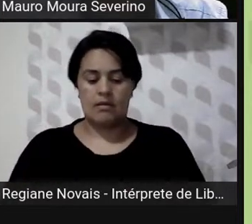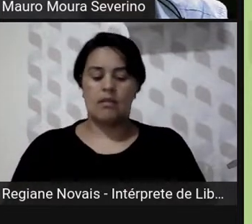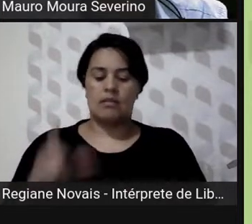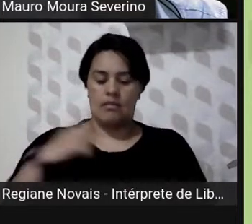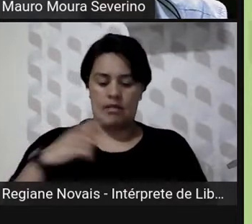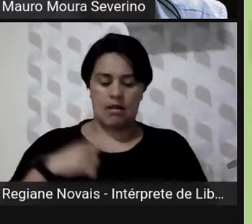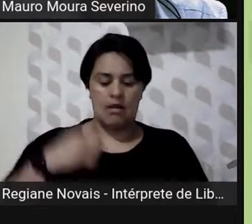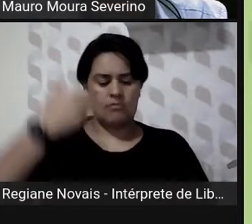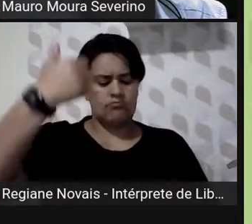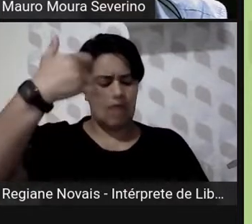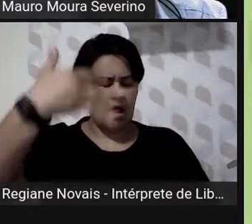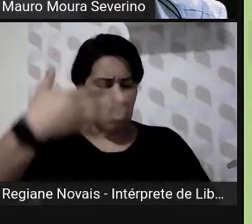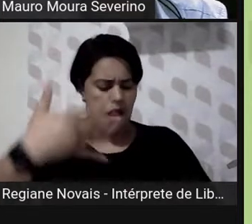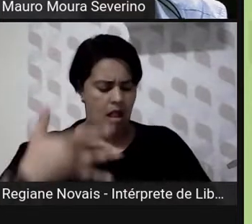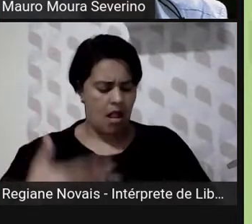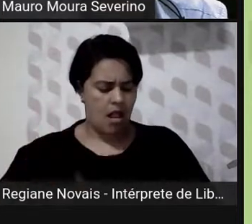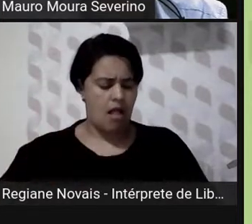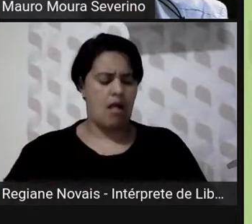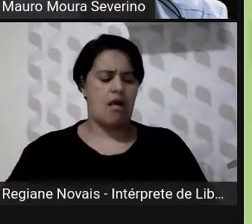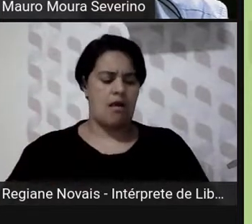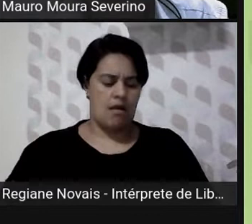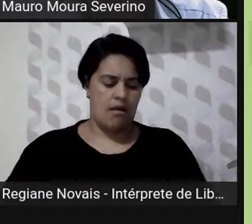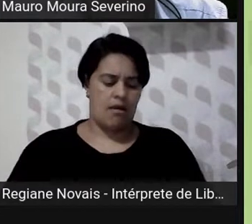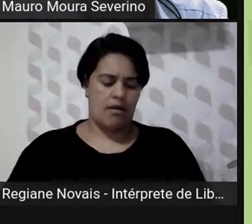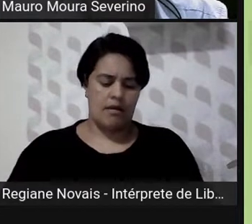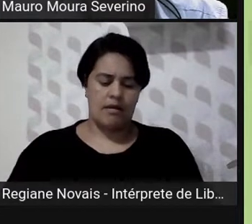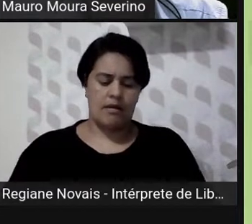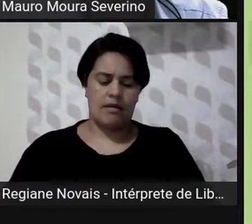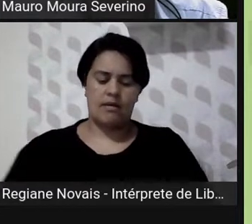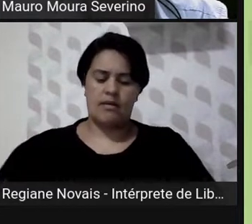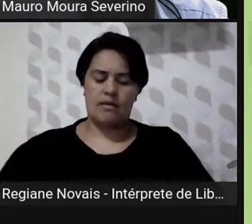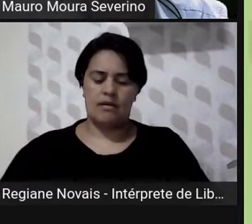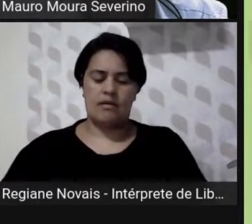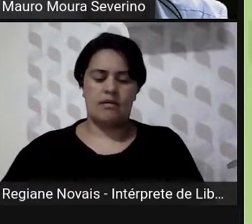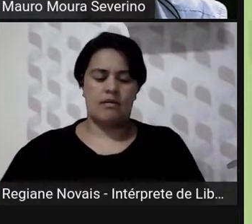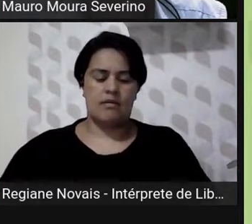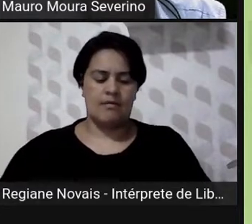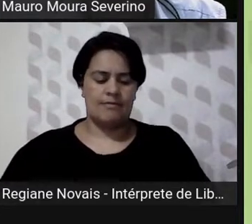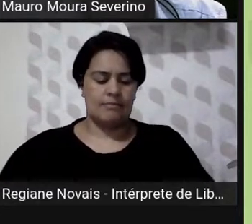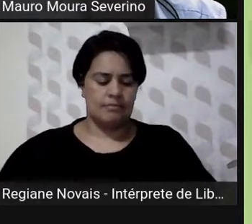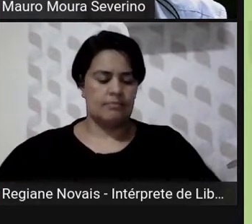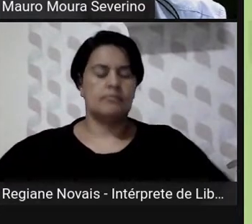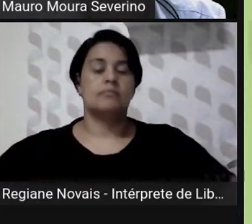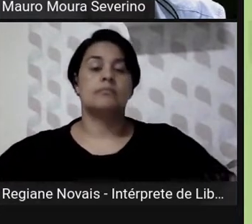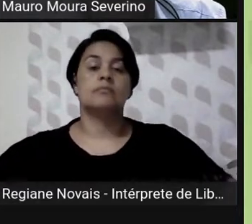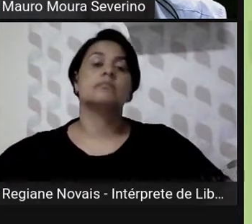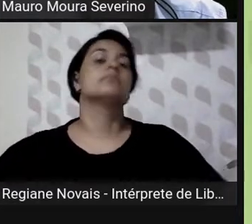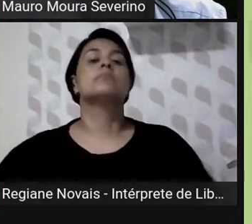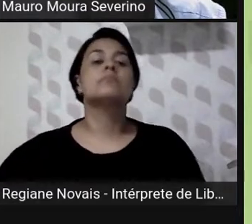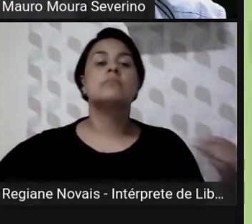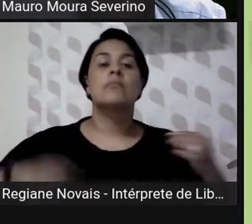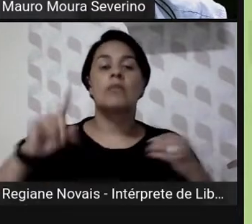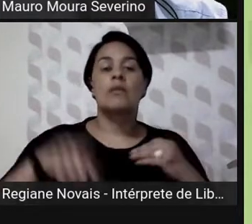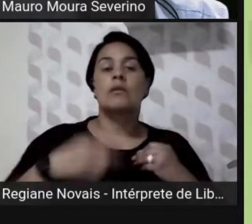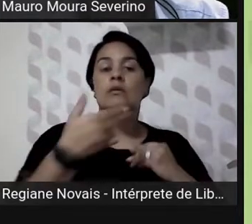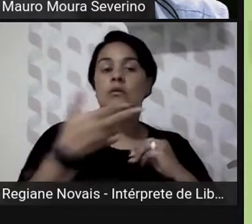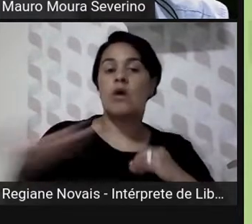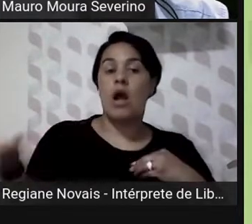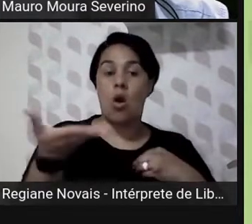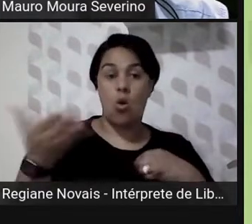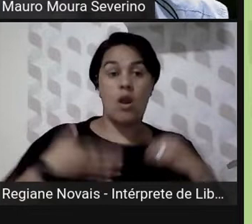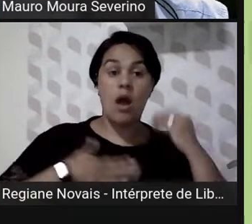atividades, subatividades a serem obtidas em cada período de tempo, no caso aqui, agosto deste ano.